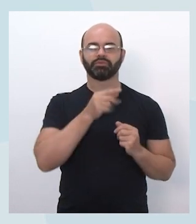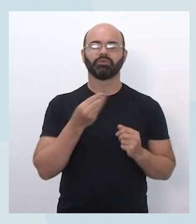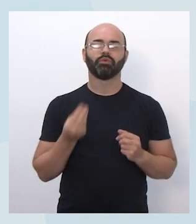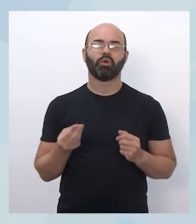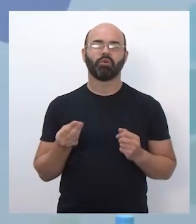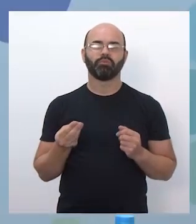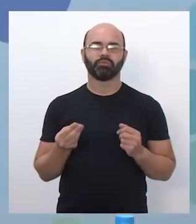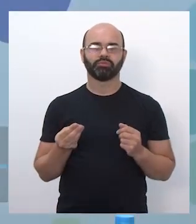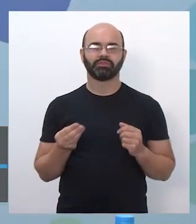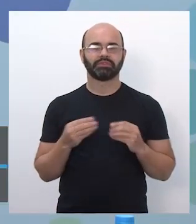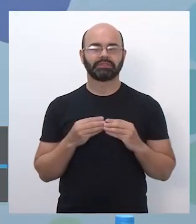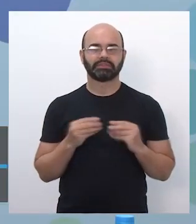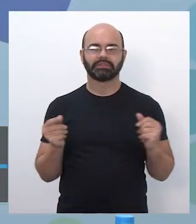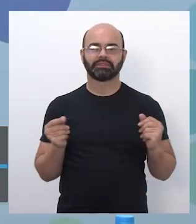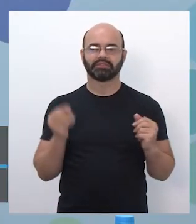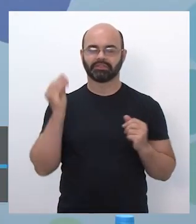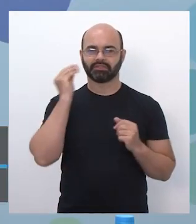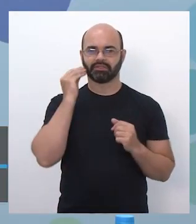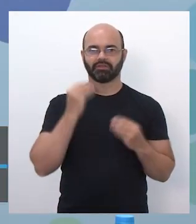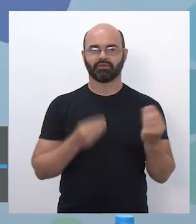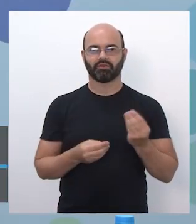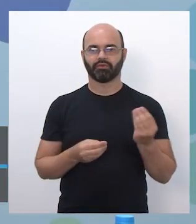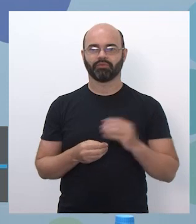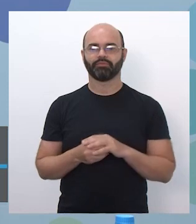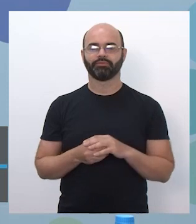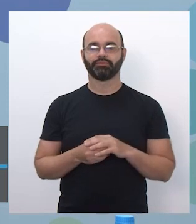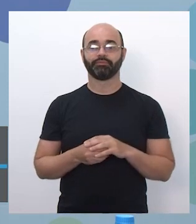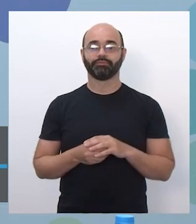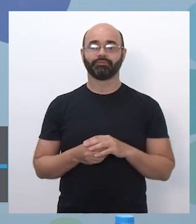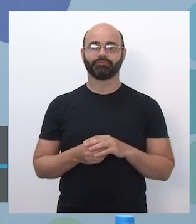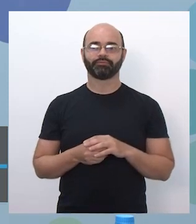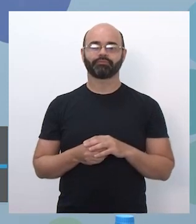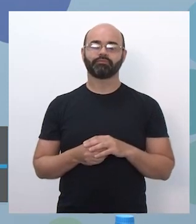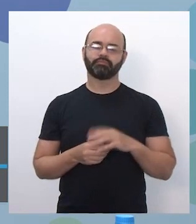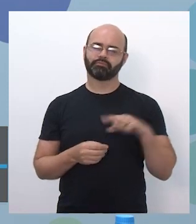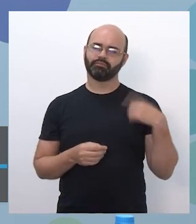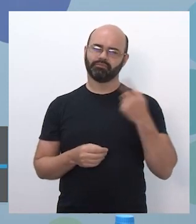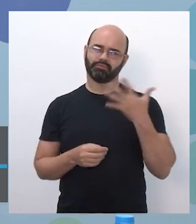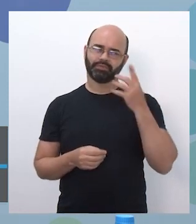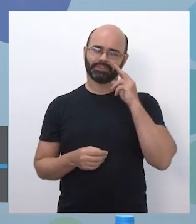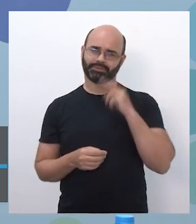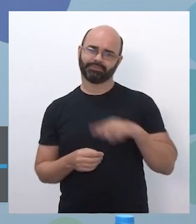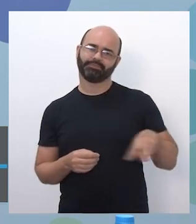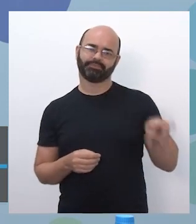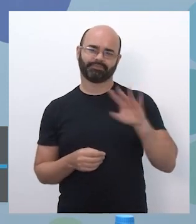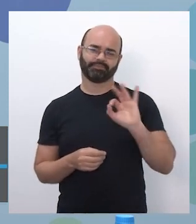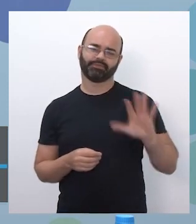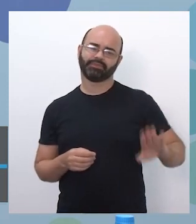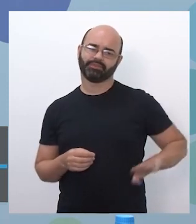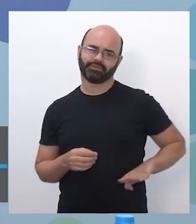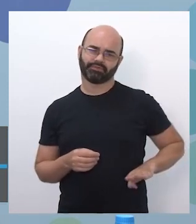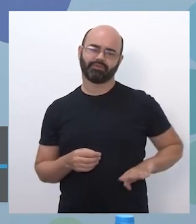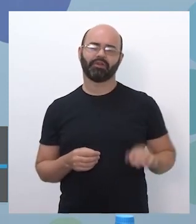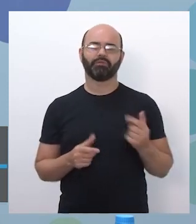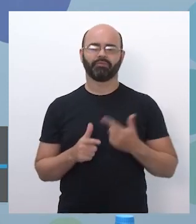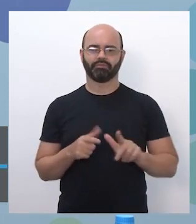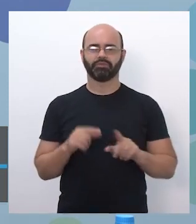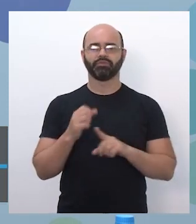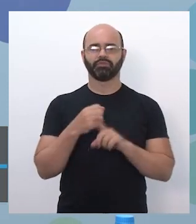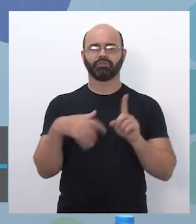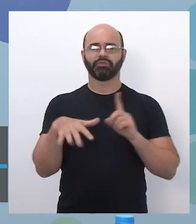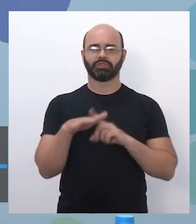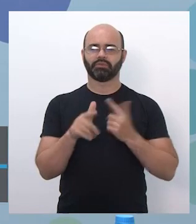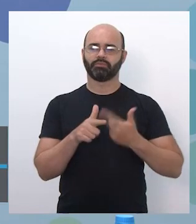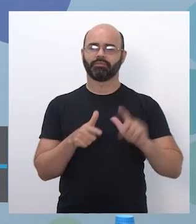que talvez seja de alguma forma até um pouco mais acentuado no cenário que nós estamos vivendo e olha que interessante, é um problema social,